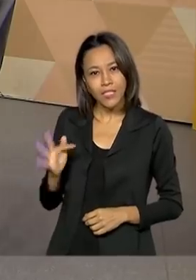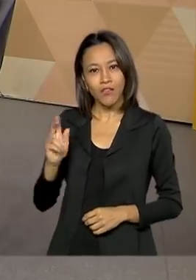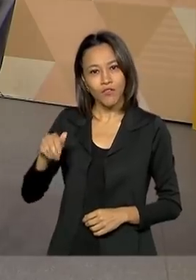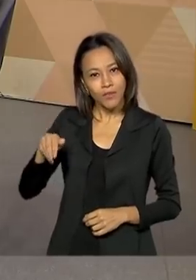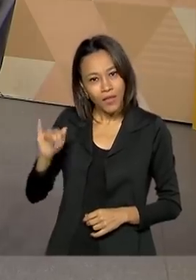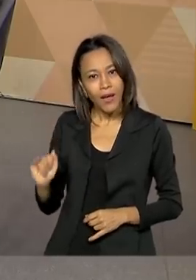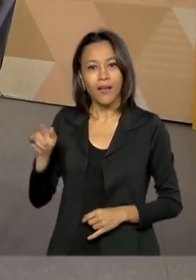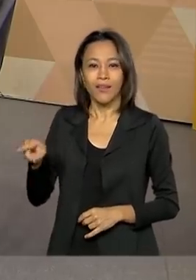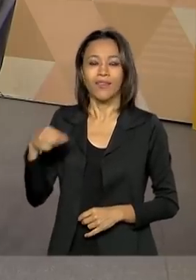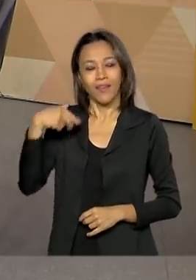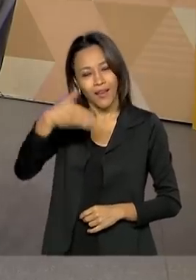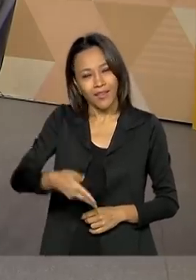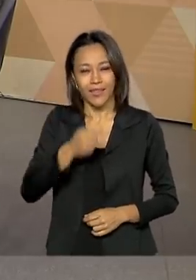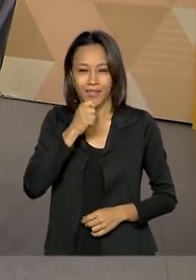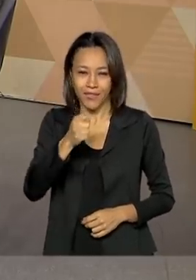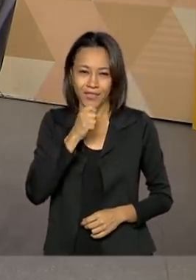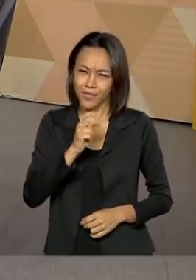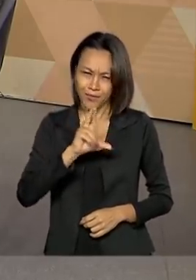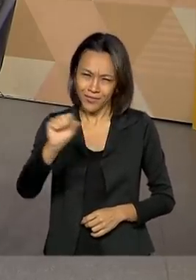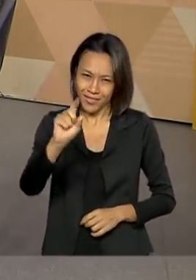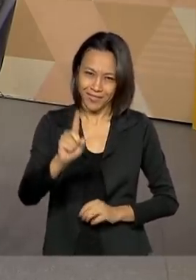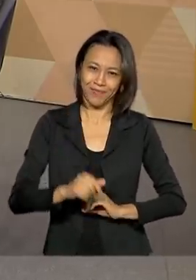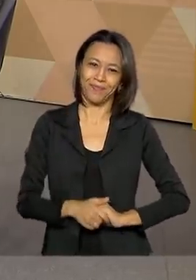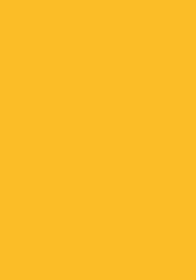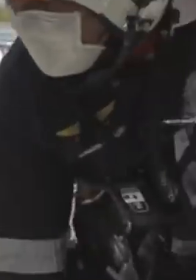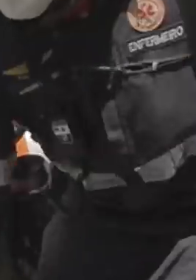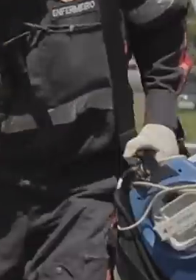Marcelo Xavier, aqui no Brasil em Pauta. Não saia daí.